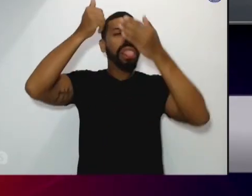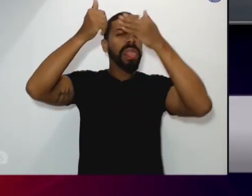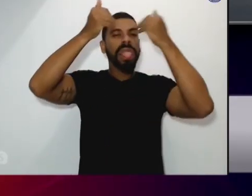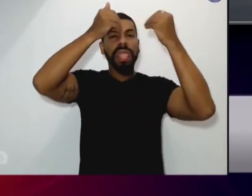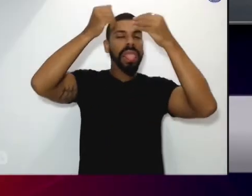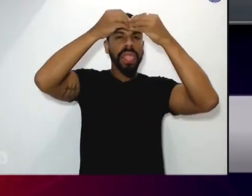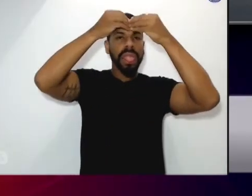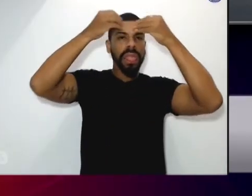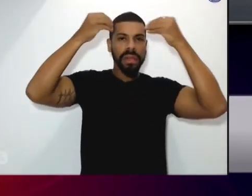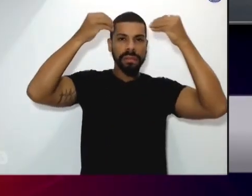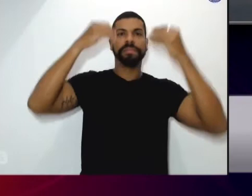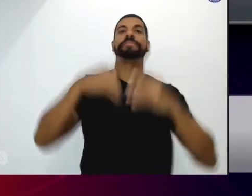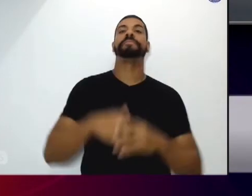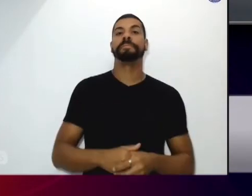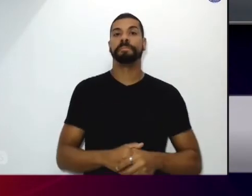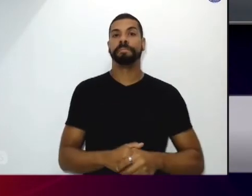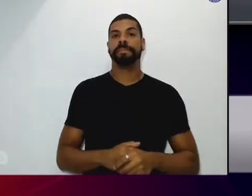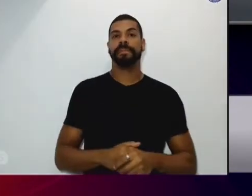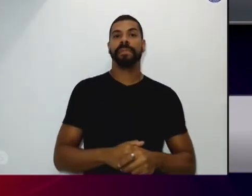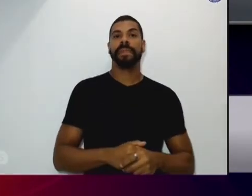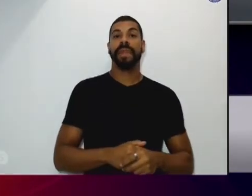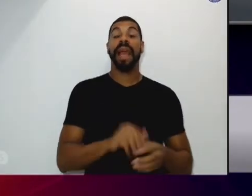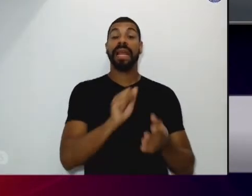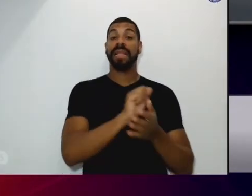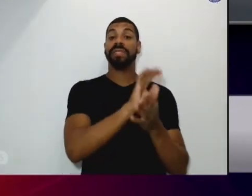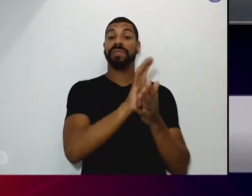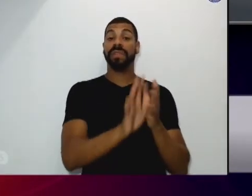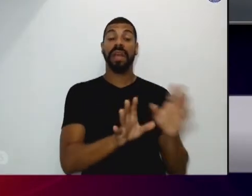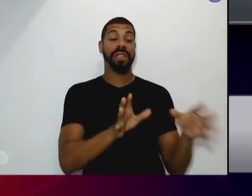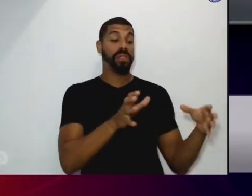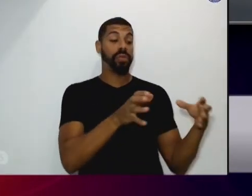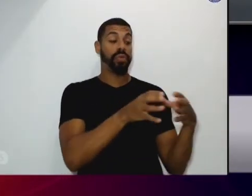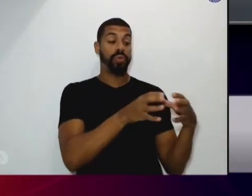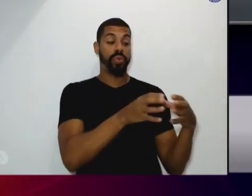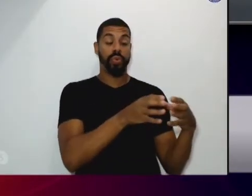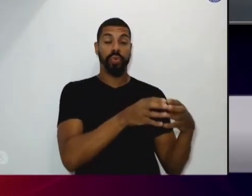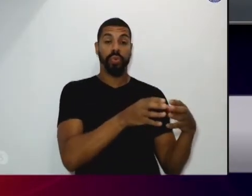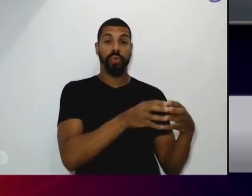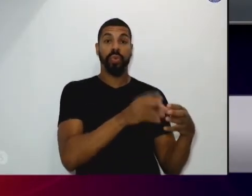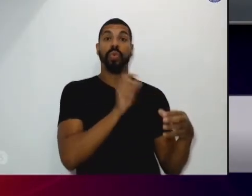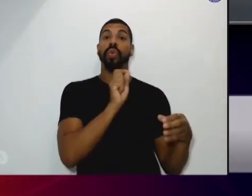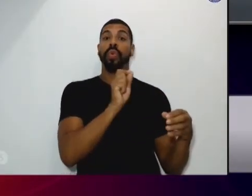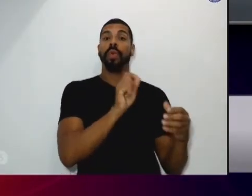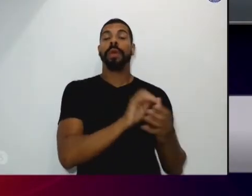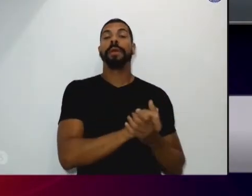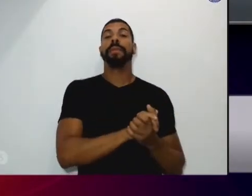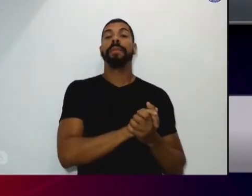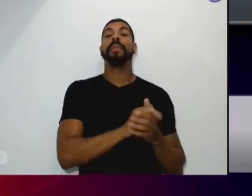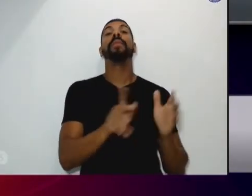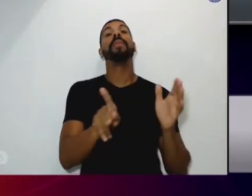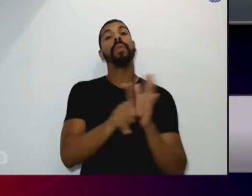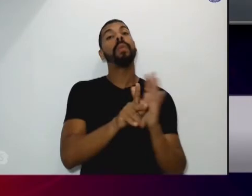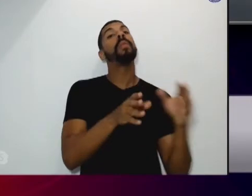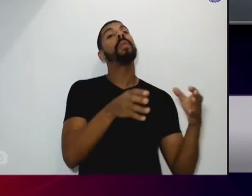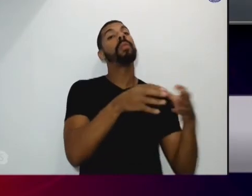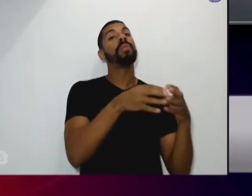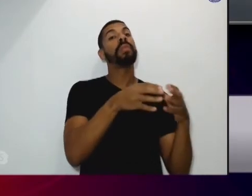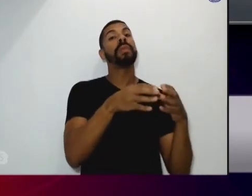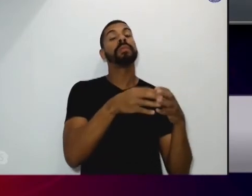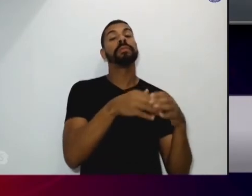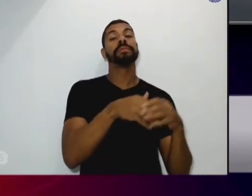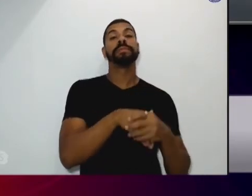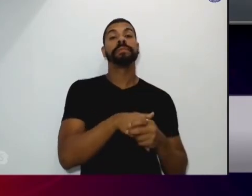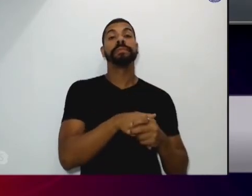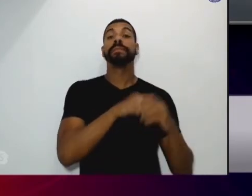as atividades coletivas que a gente oferece que a rede de proteção oferece para a comunidade para quem está sendo atendido ou não